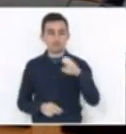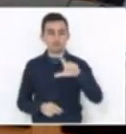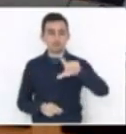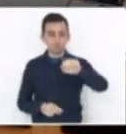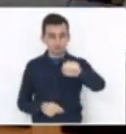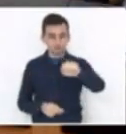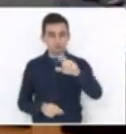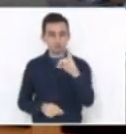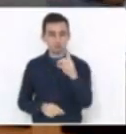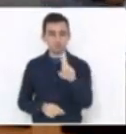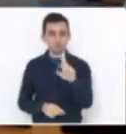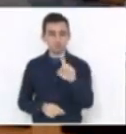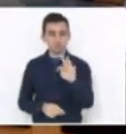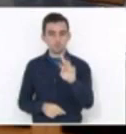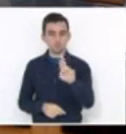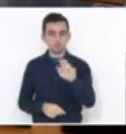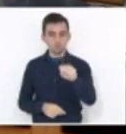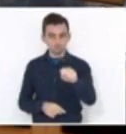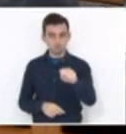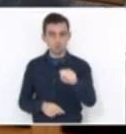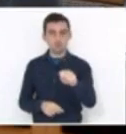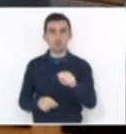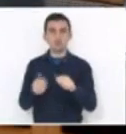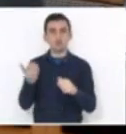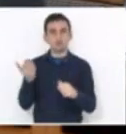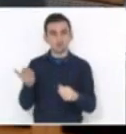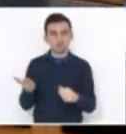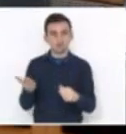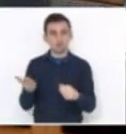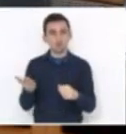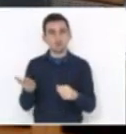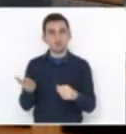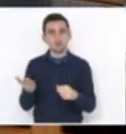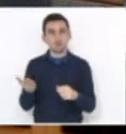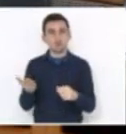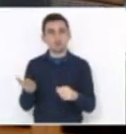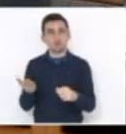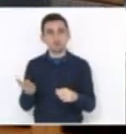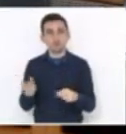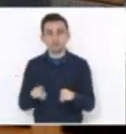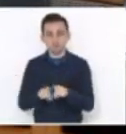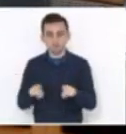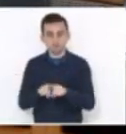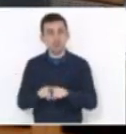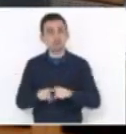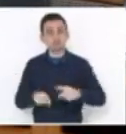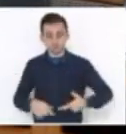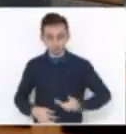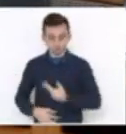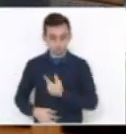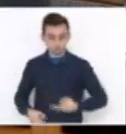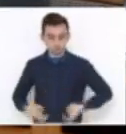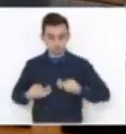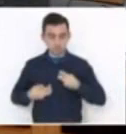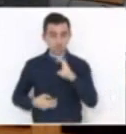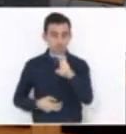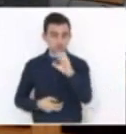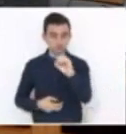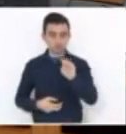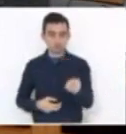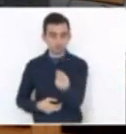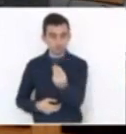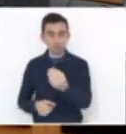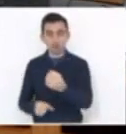atender as nossas mulheres, uma maternidade que atende as nossas mulheres, e também das cirurgias oncológicas, na hora de 50 milhões, para terminar a obra,